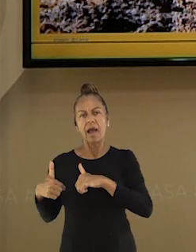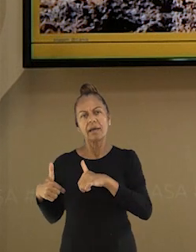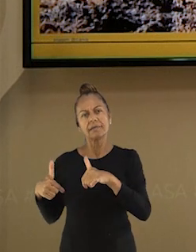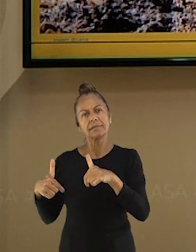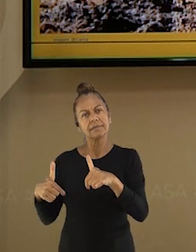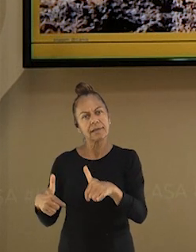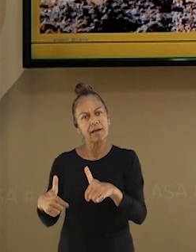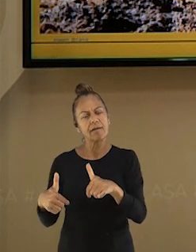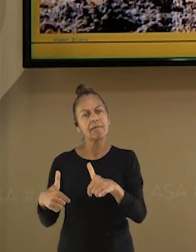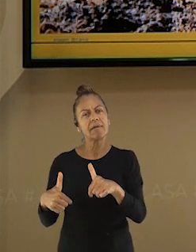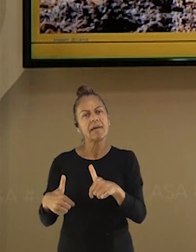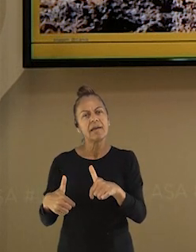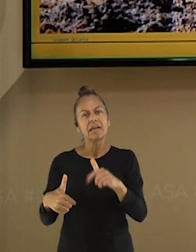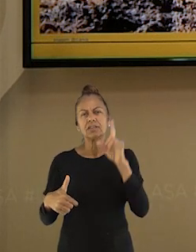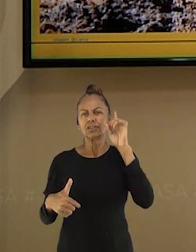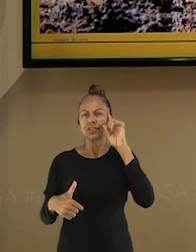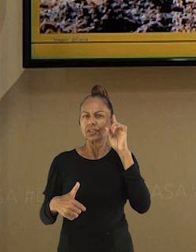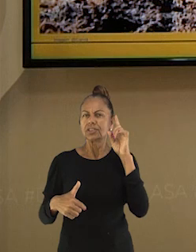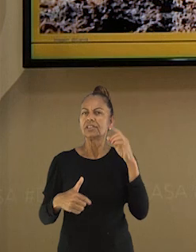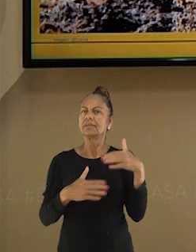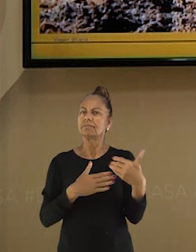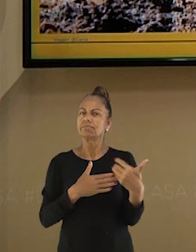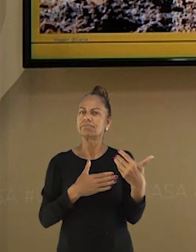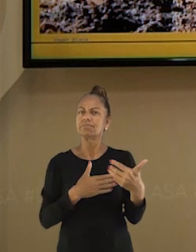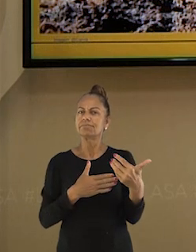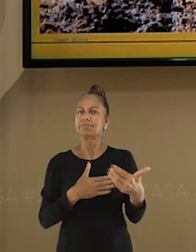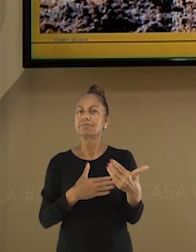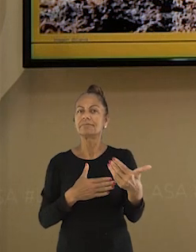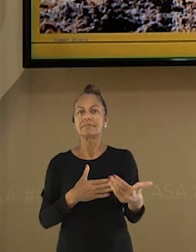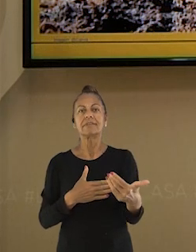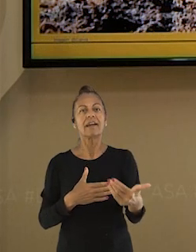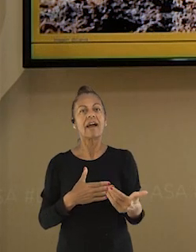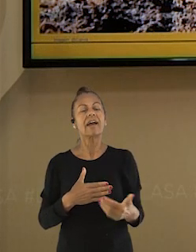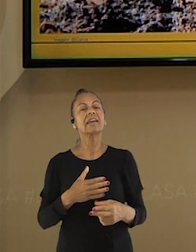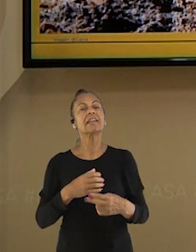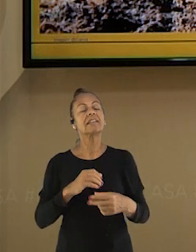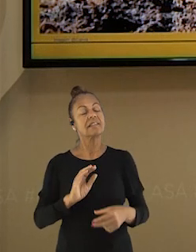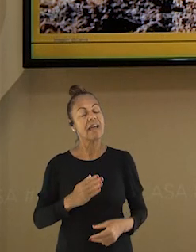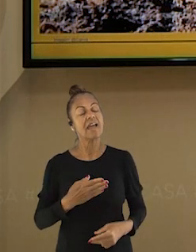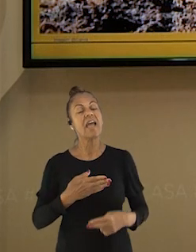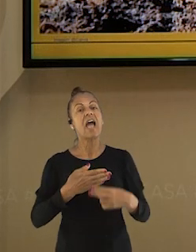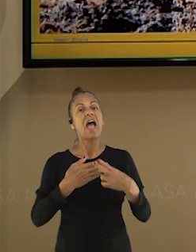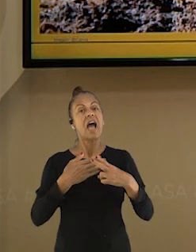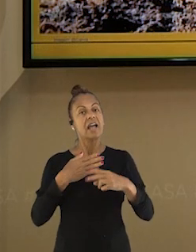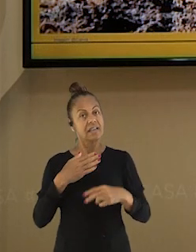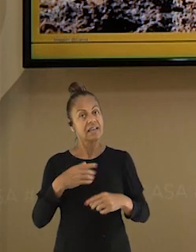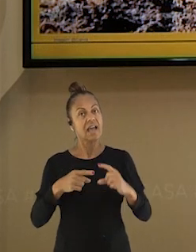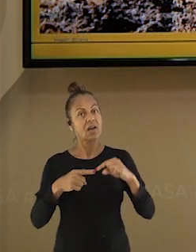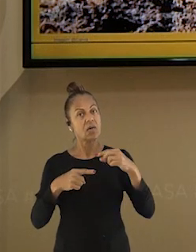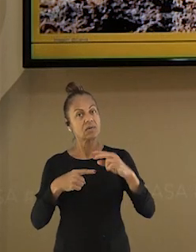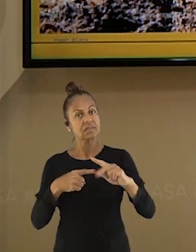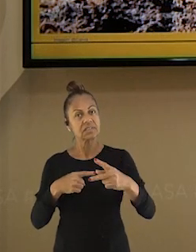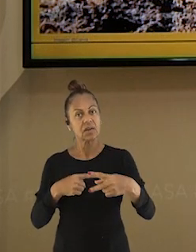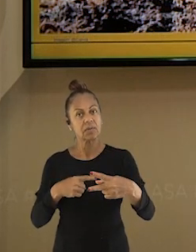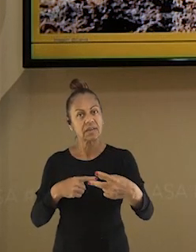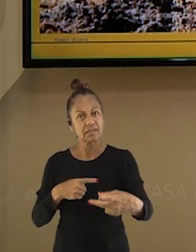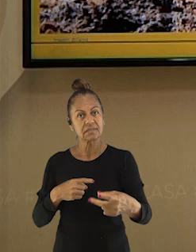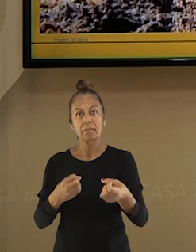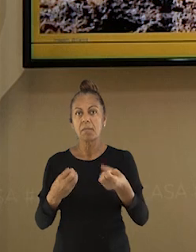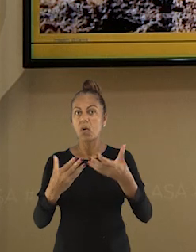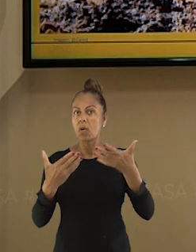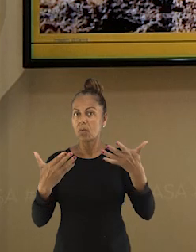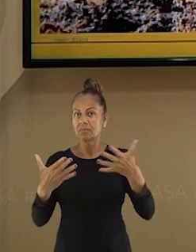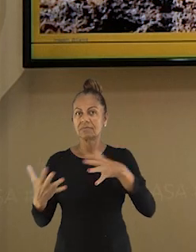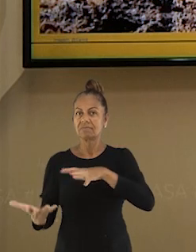mudanças de hábito, que são pequenas ações cotidianas que devemos fazer todos os dias, que causam um